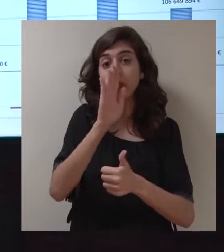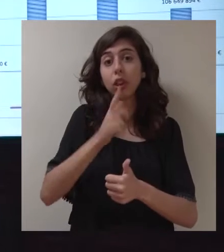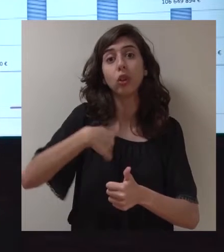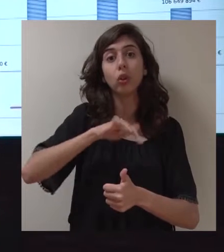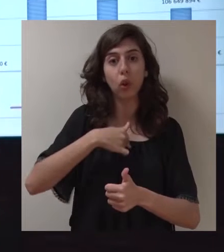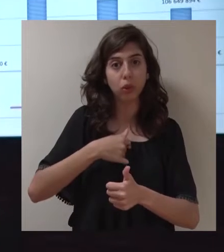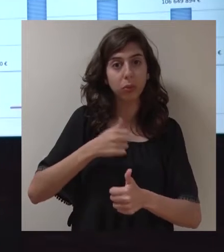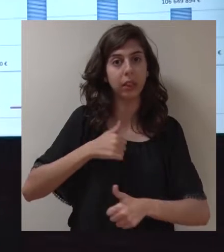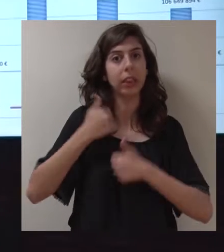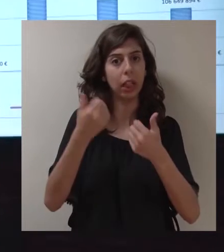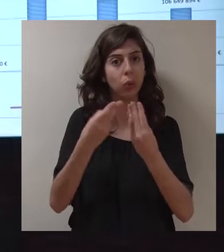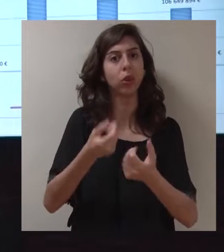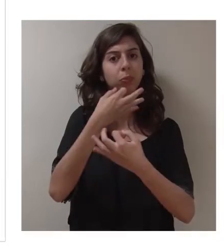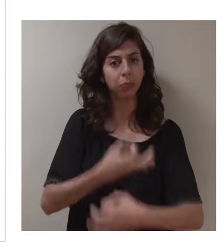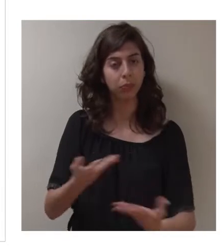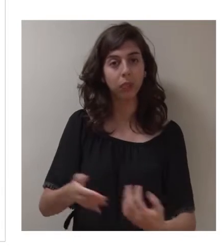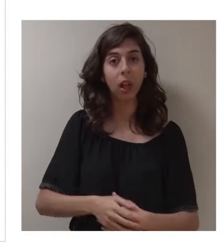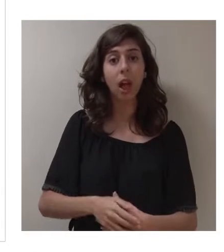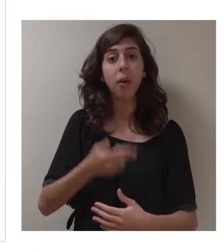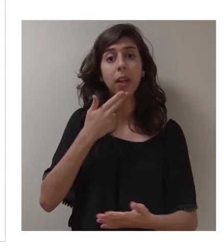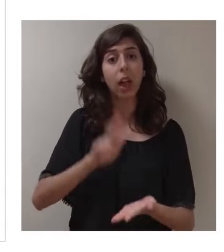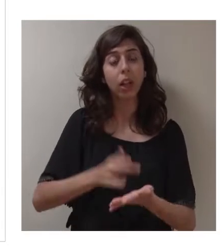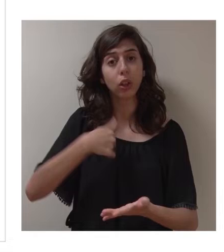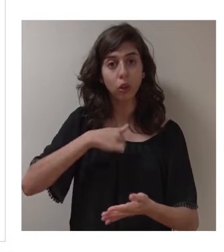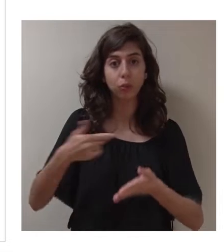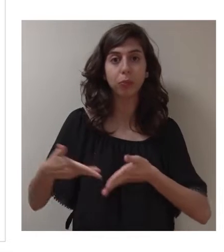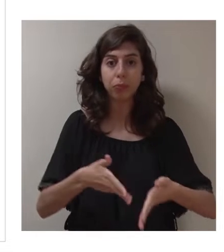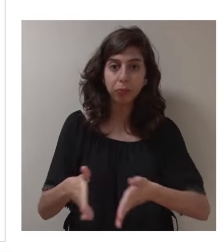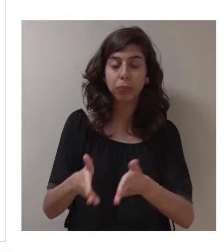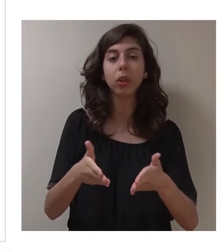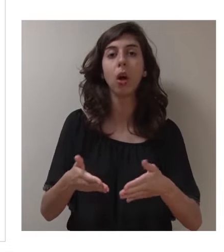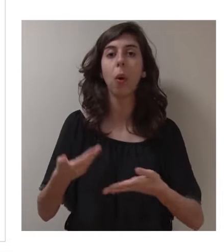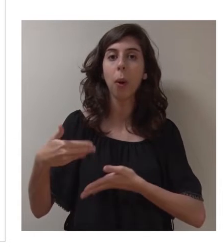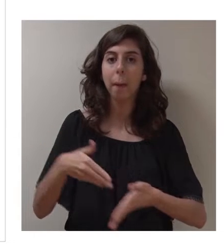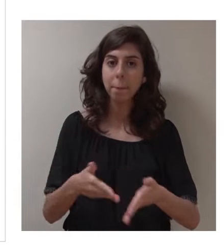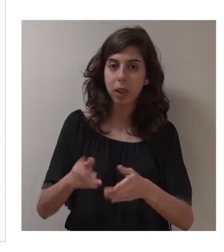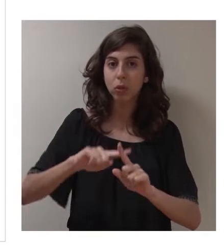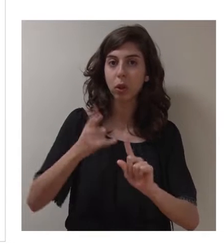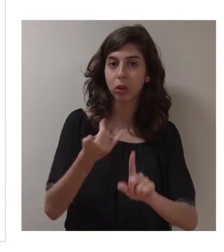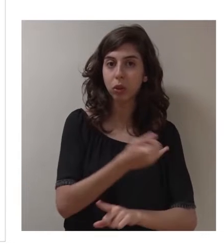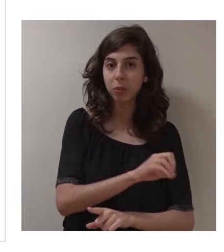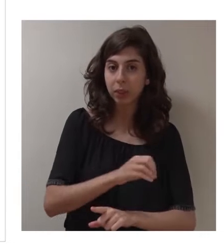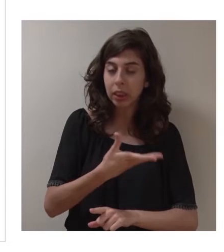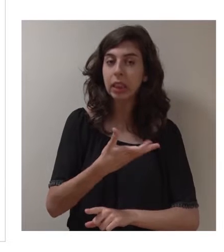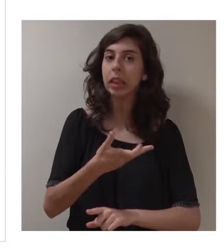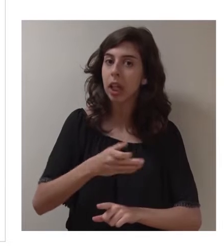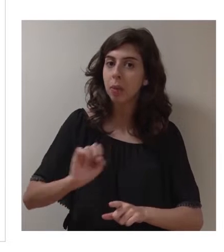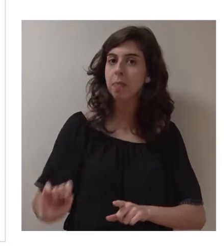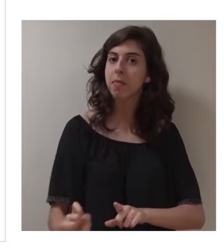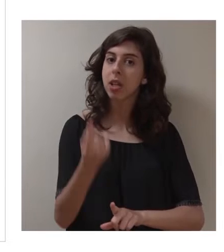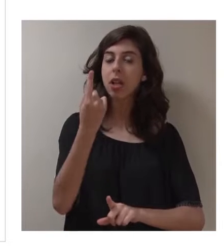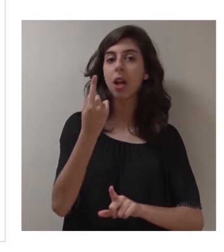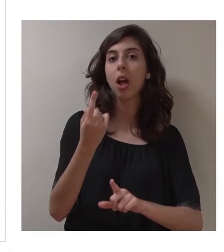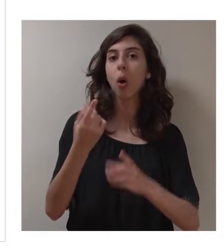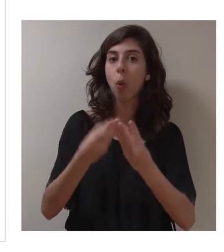se não for uma cidade com contas certas. E a verdade é que fizemos um caminho. Um caminho que teve, em 2017, o primeiro